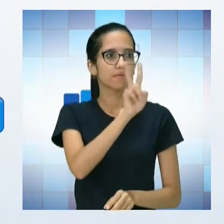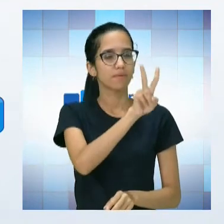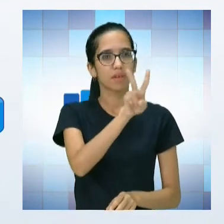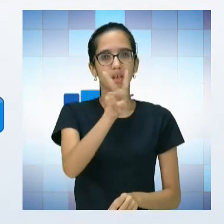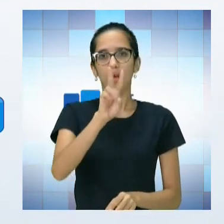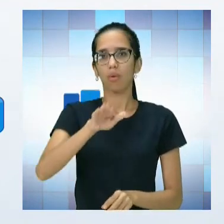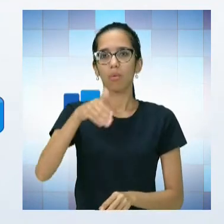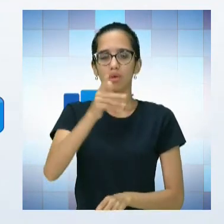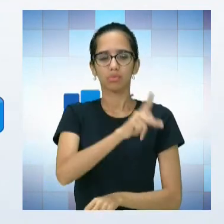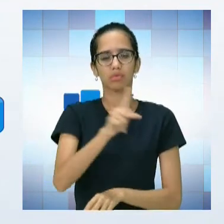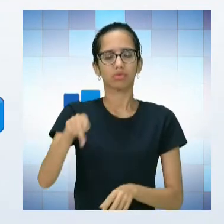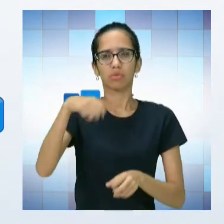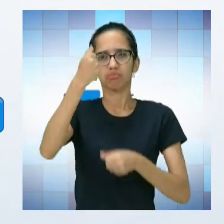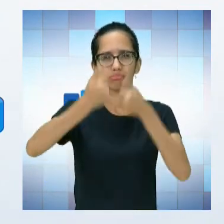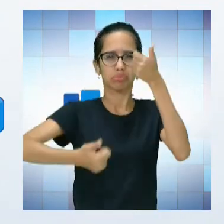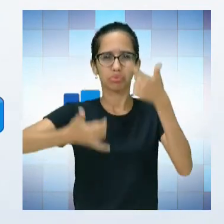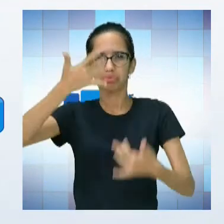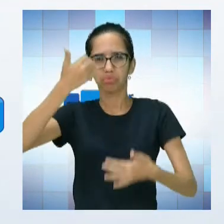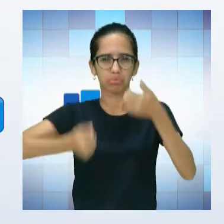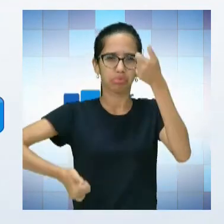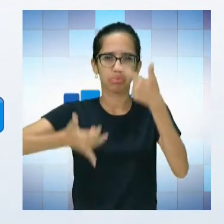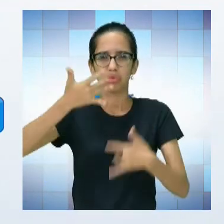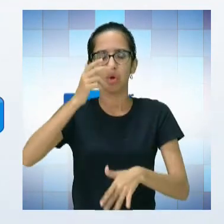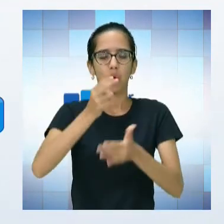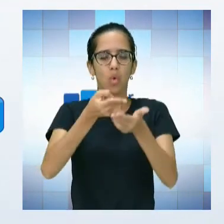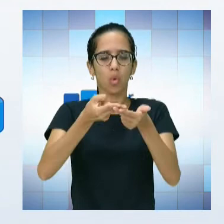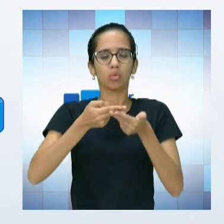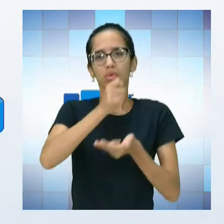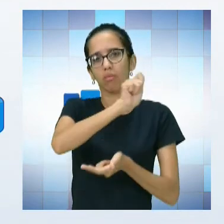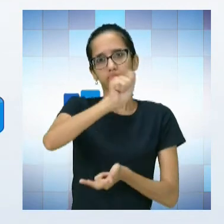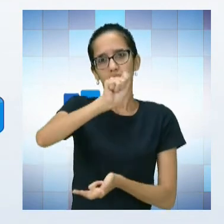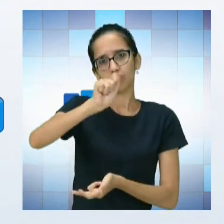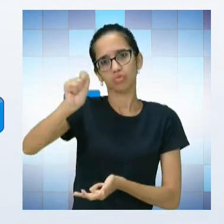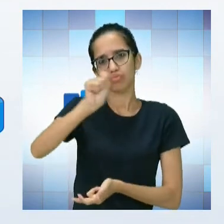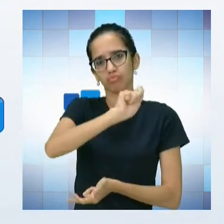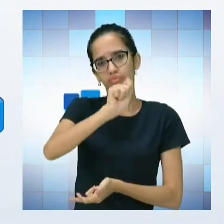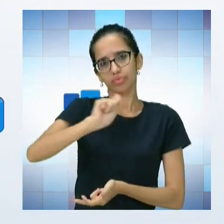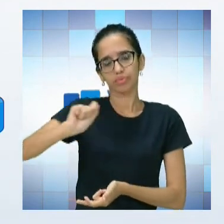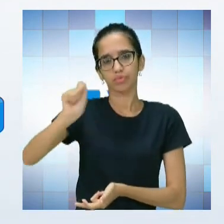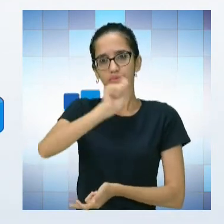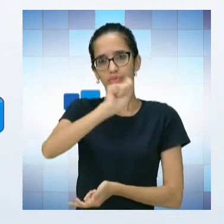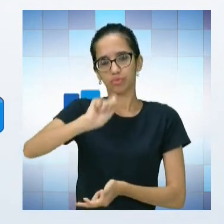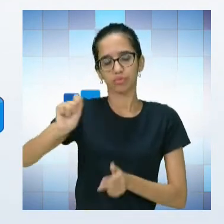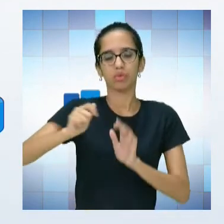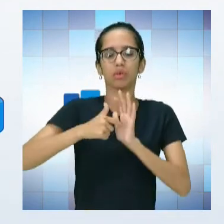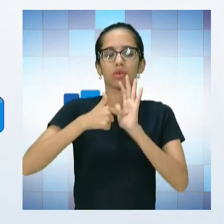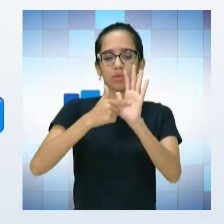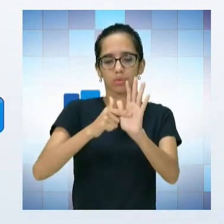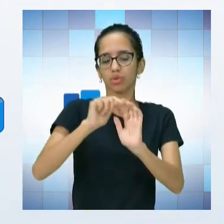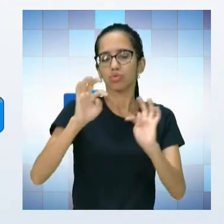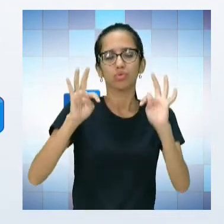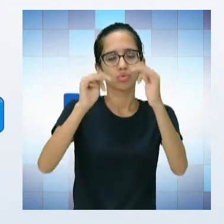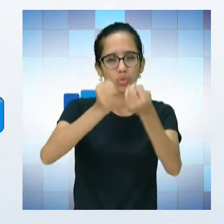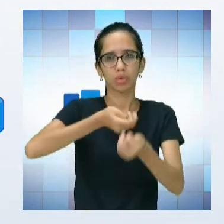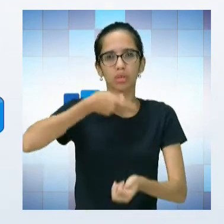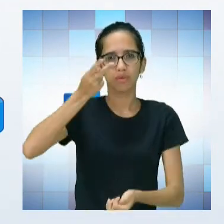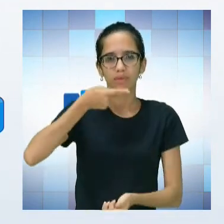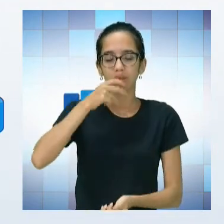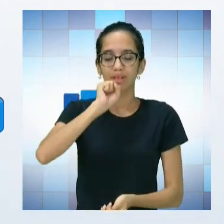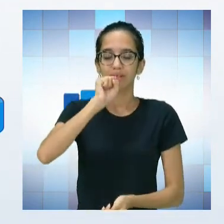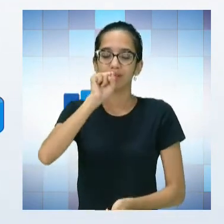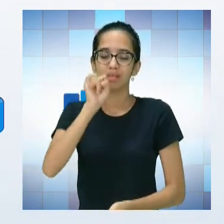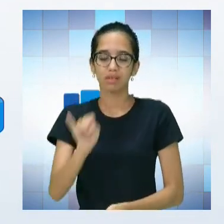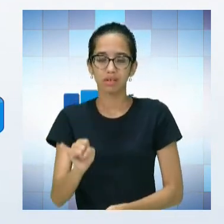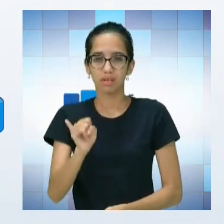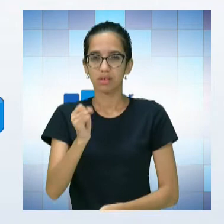conteúdo, ele utiliza o quadro para registrar aquilo que ele está falando. Então, se o deficiente